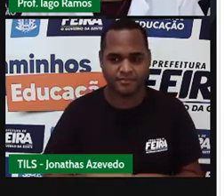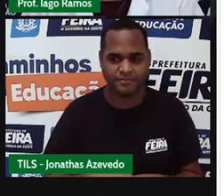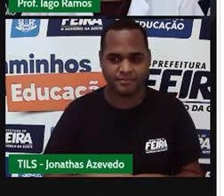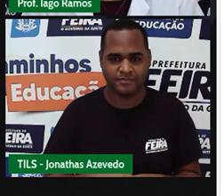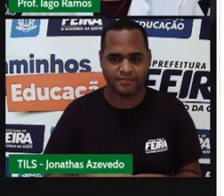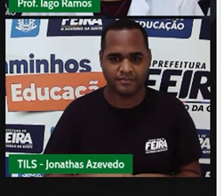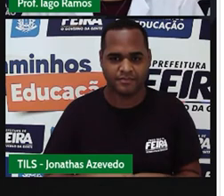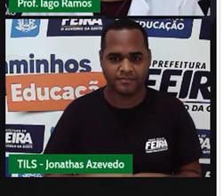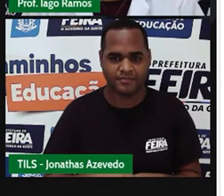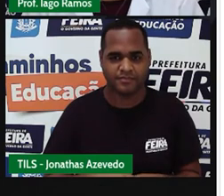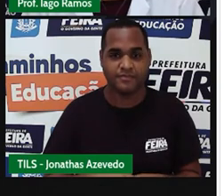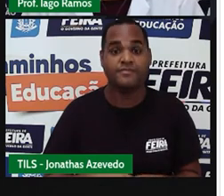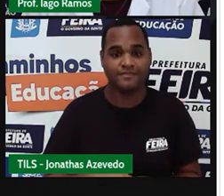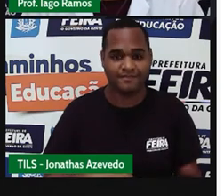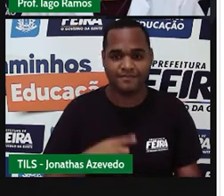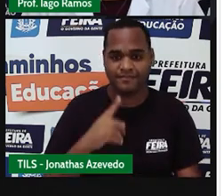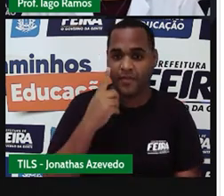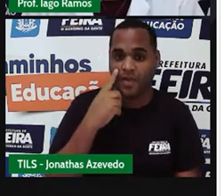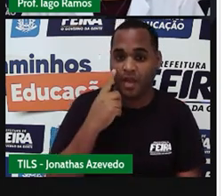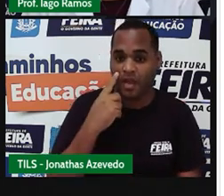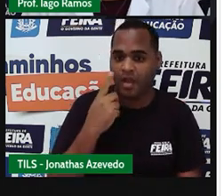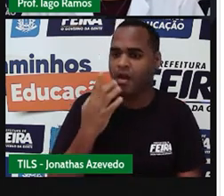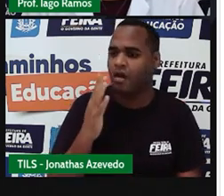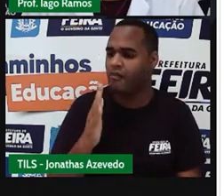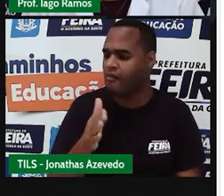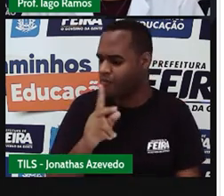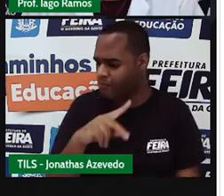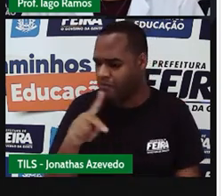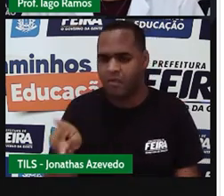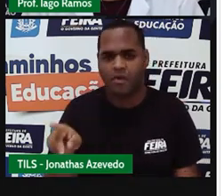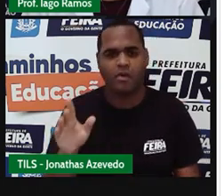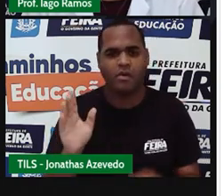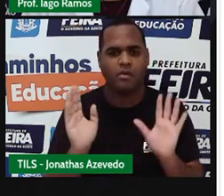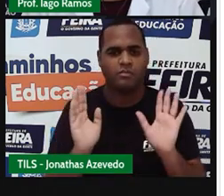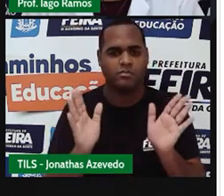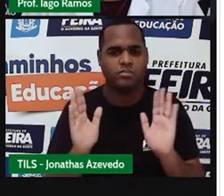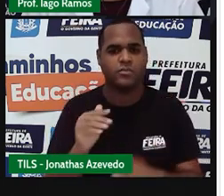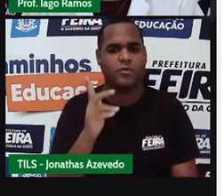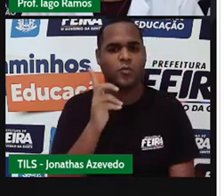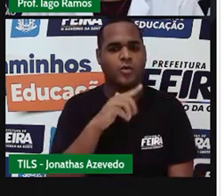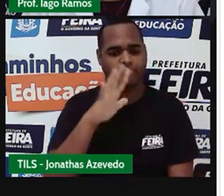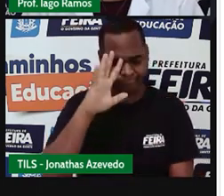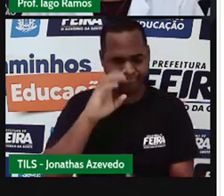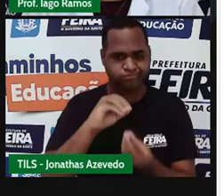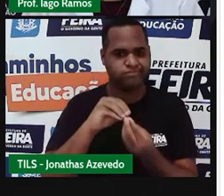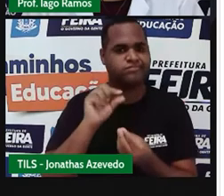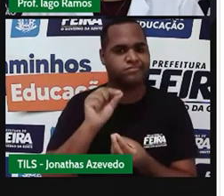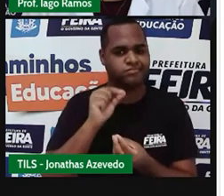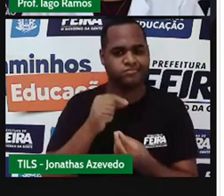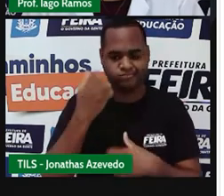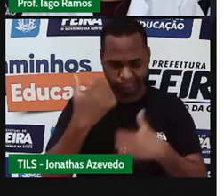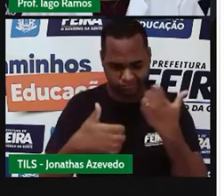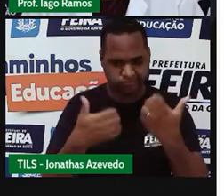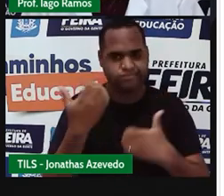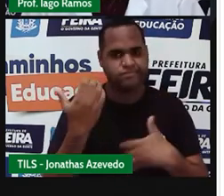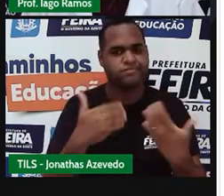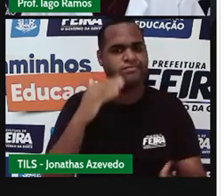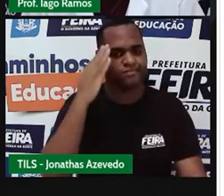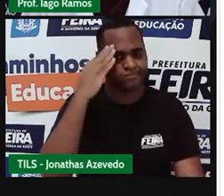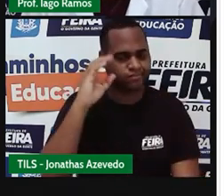Olha só. Ah, professor, já tô conseguindo entender onde é que o senhor tá querendo chegar.